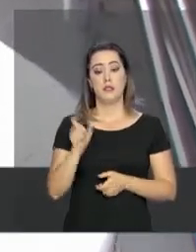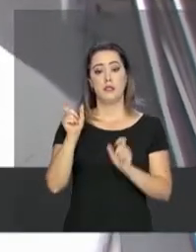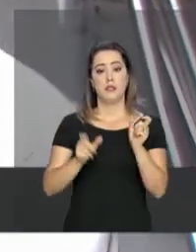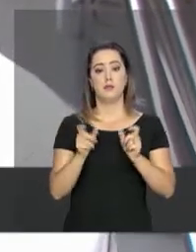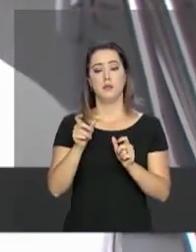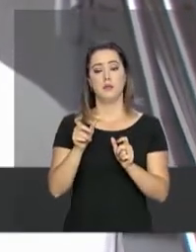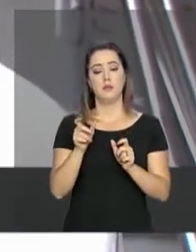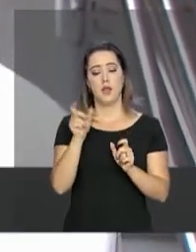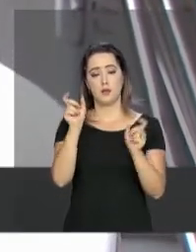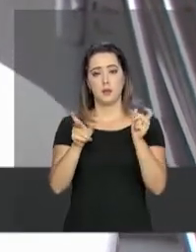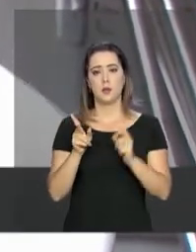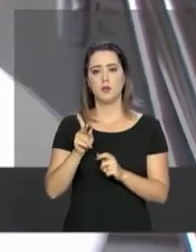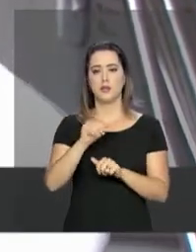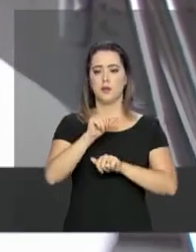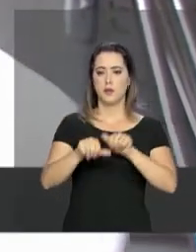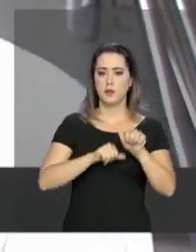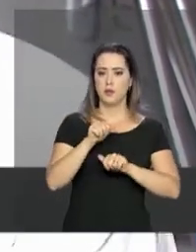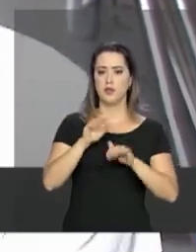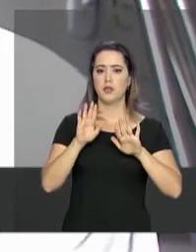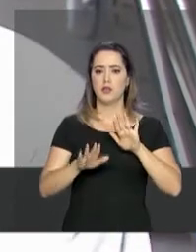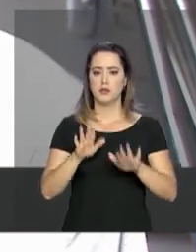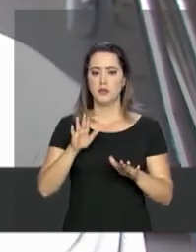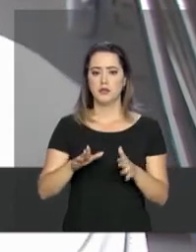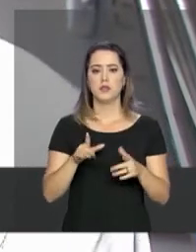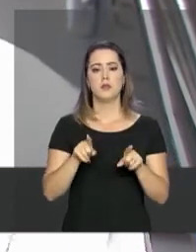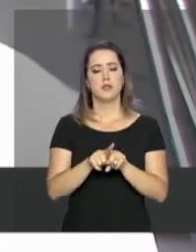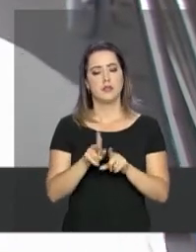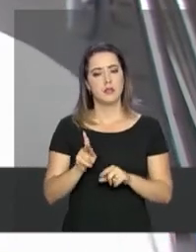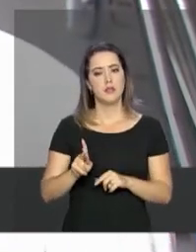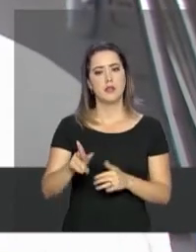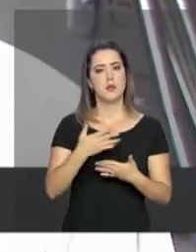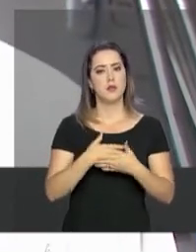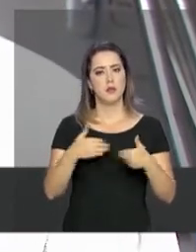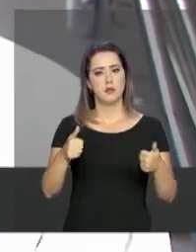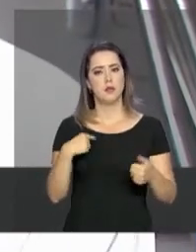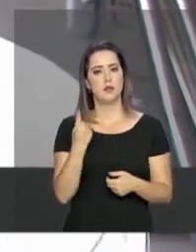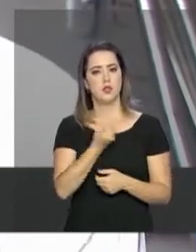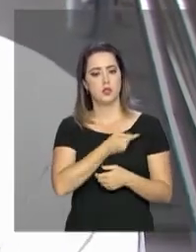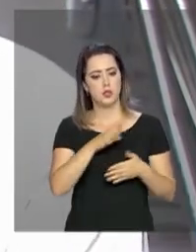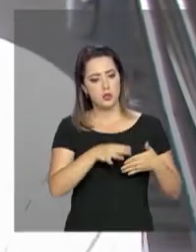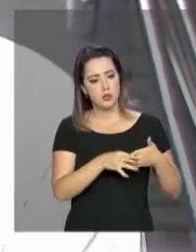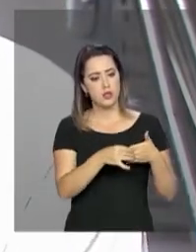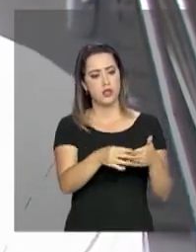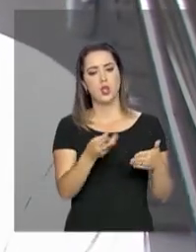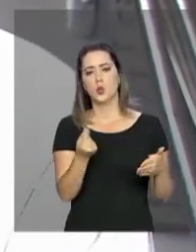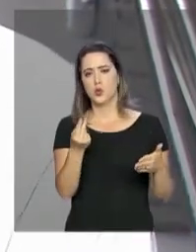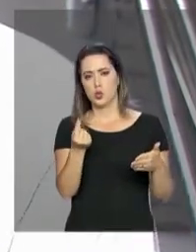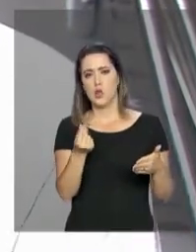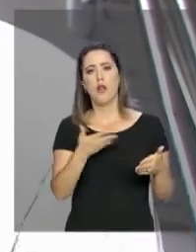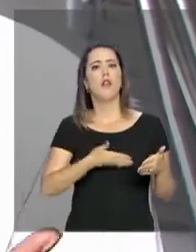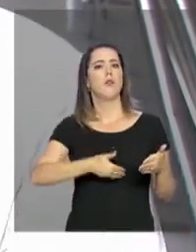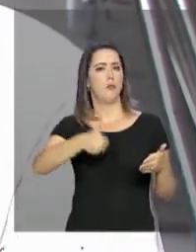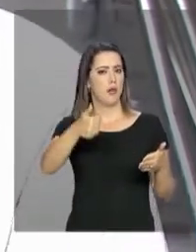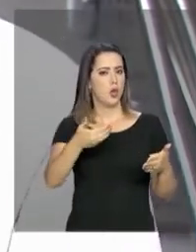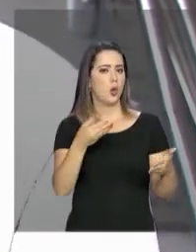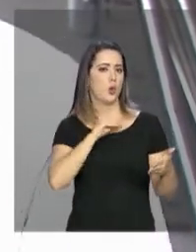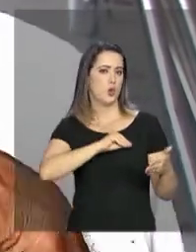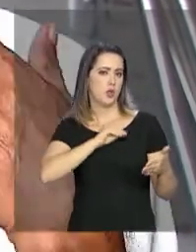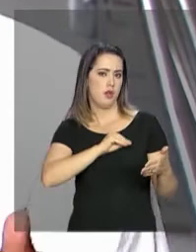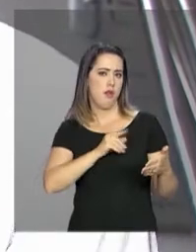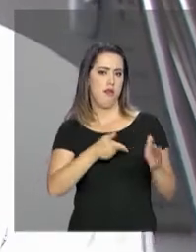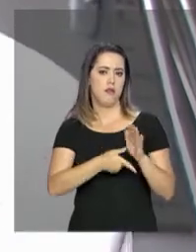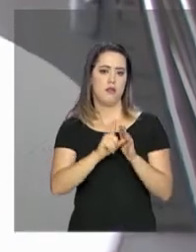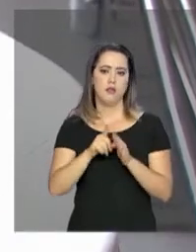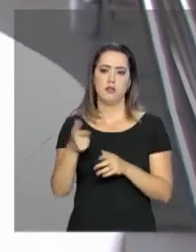várias coisas que tem aqui, mas melhorando para a cidade, para nós com uma guia, para a gente ganhar um dinheiro melhor, que de primeira a gente trabalhava de